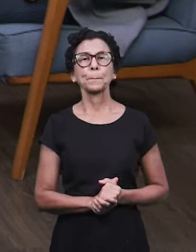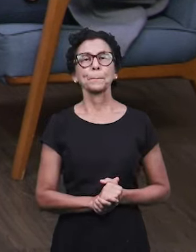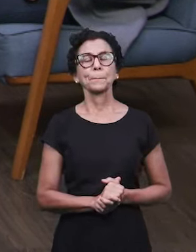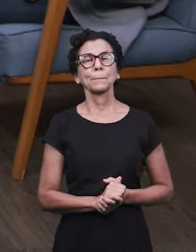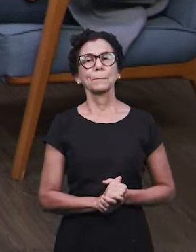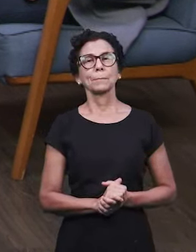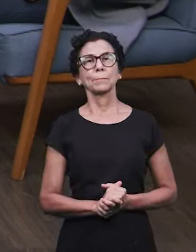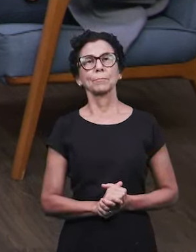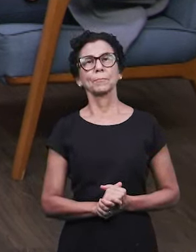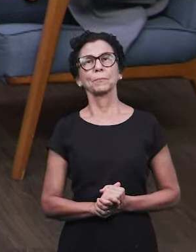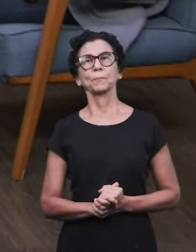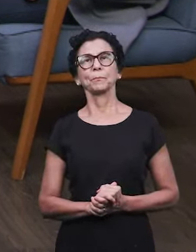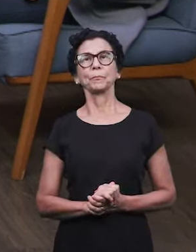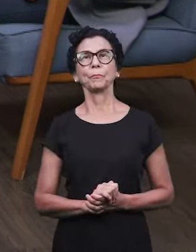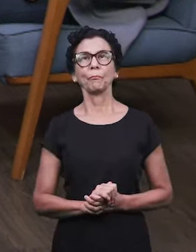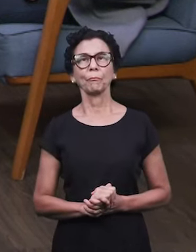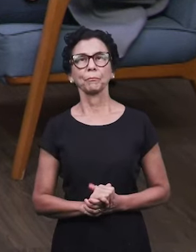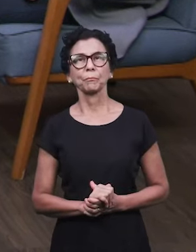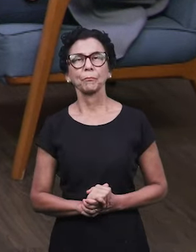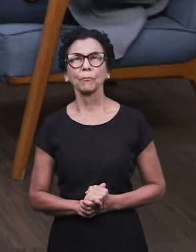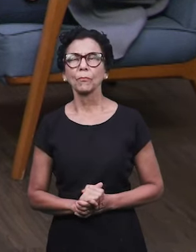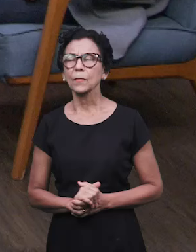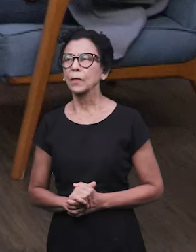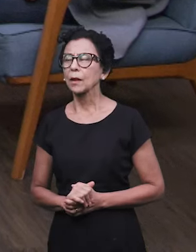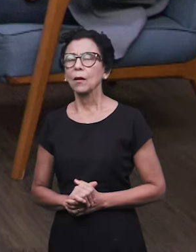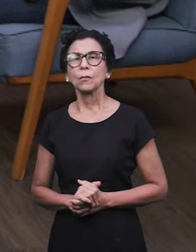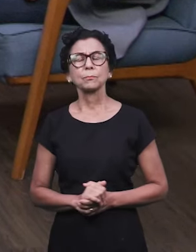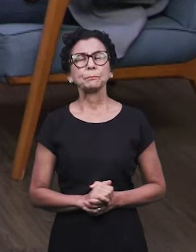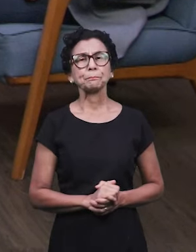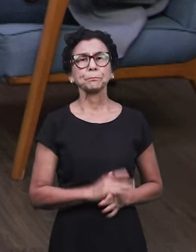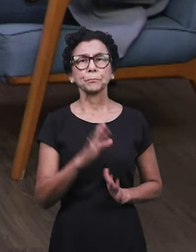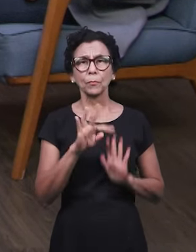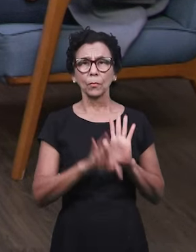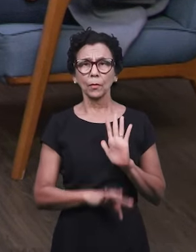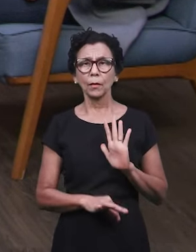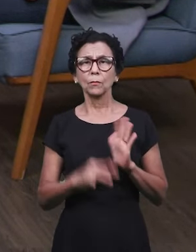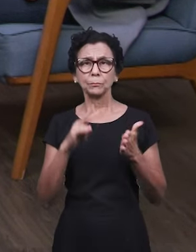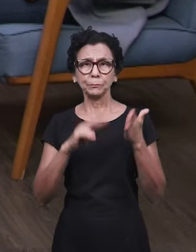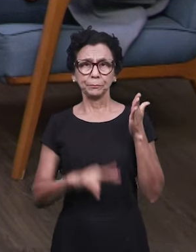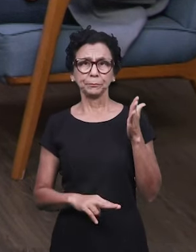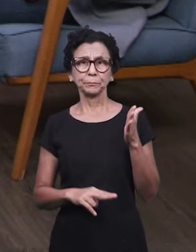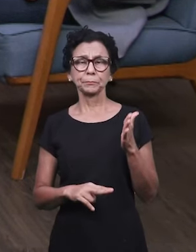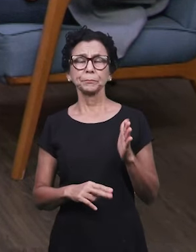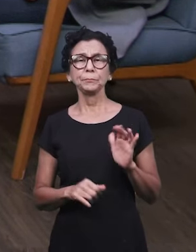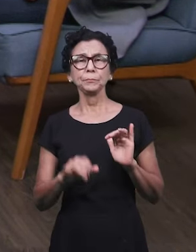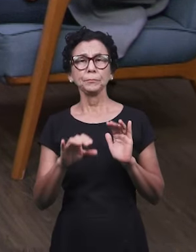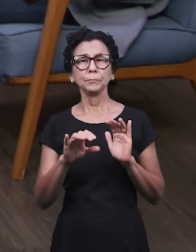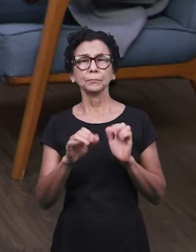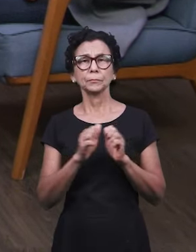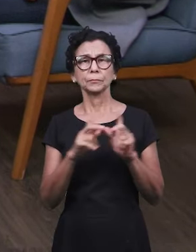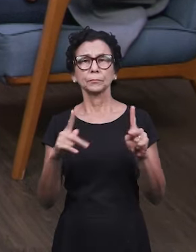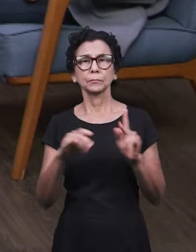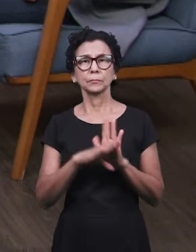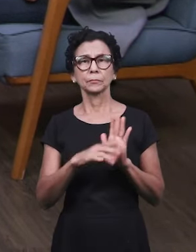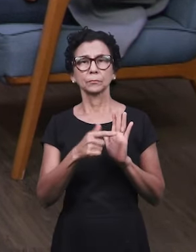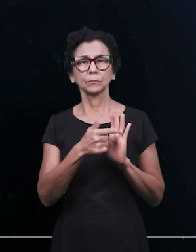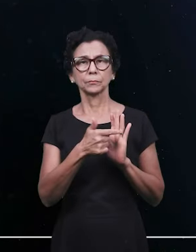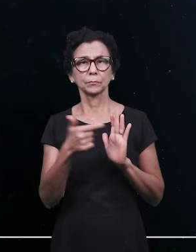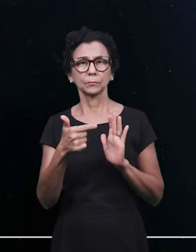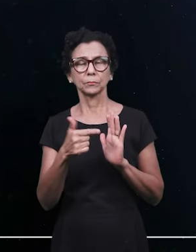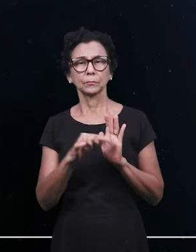nós tocamos nesse texto aqui, já falamos sobre ele algumas vezes, vamos ler, para que você que está em casa também acompanhe, Apocalipse 22, 7.